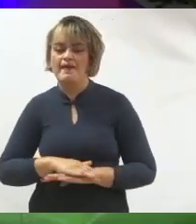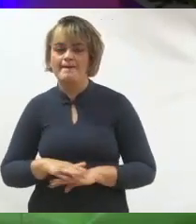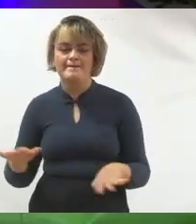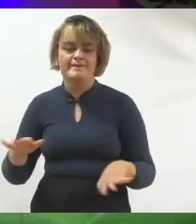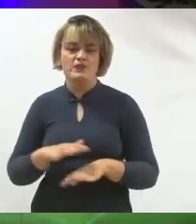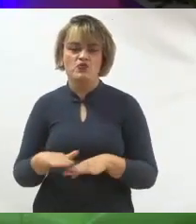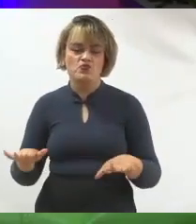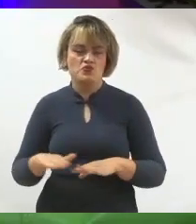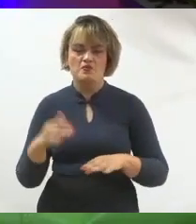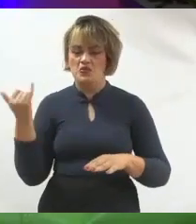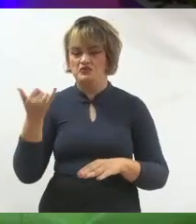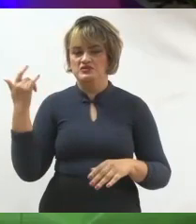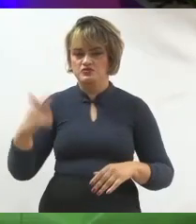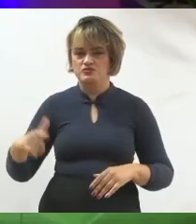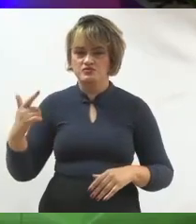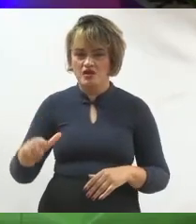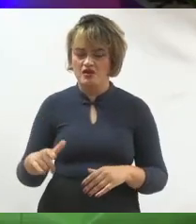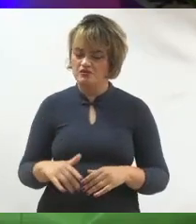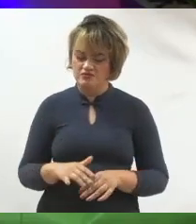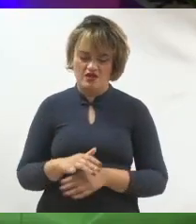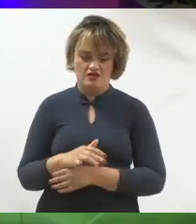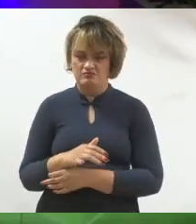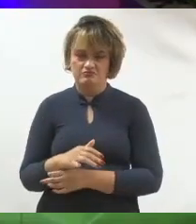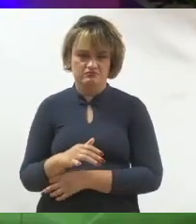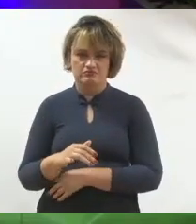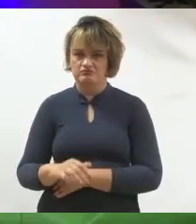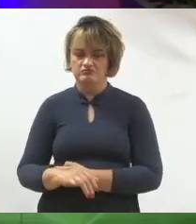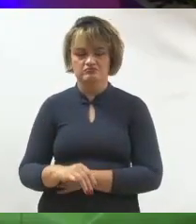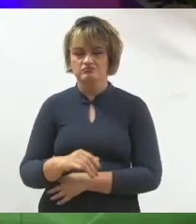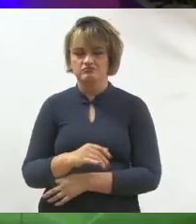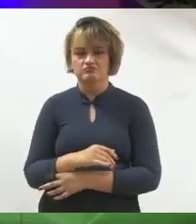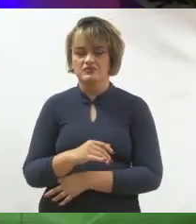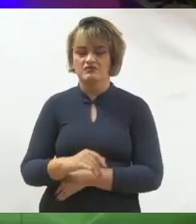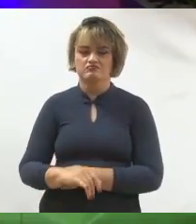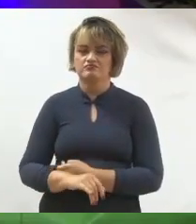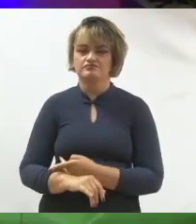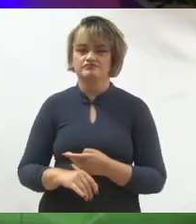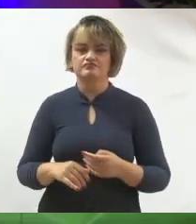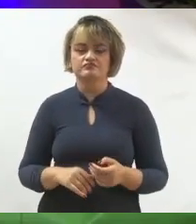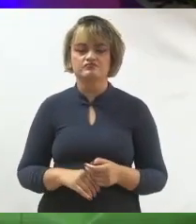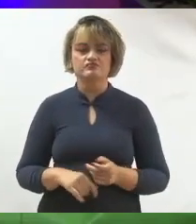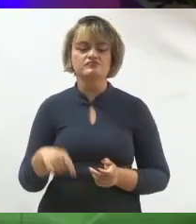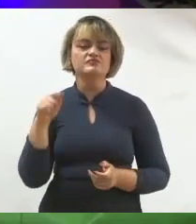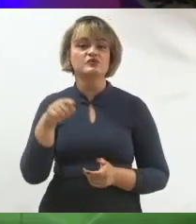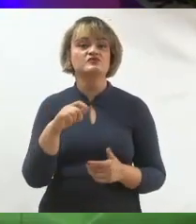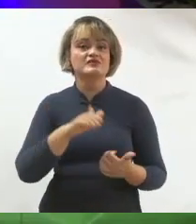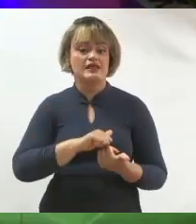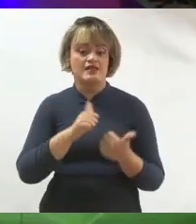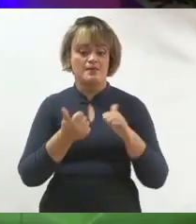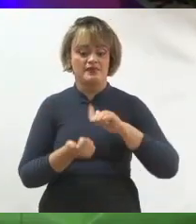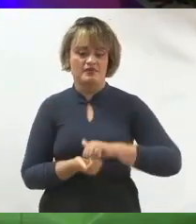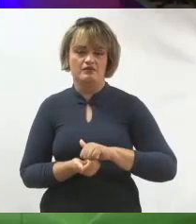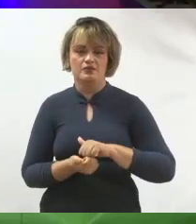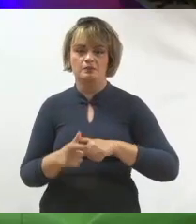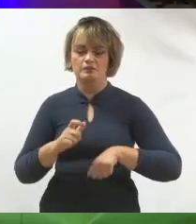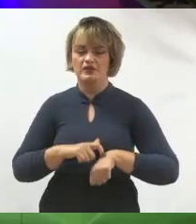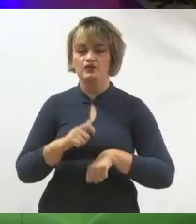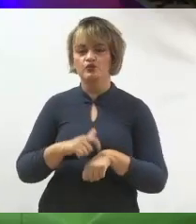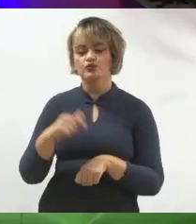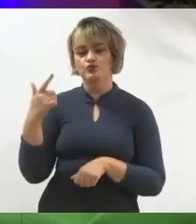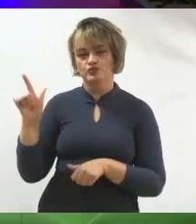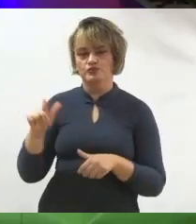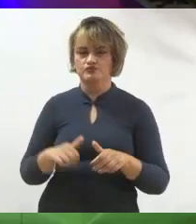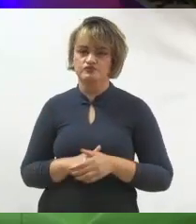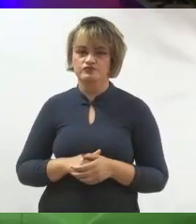deixou de ter relevância aquilo que a gente consumia. Mas aquilo está sendo adaptado para um novo momento de consumo de